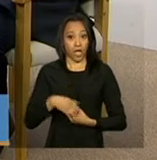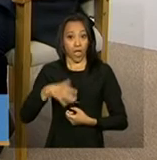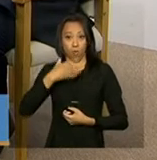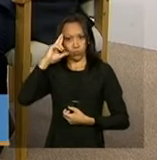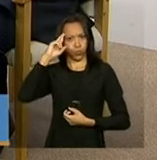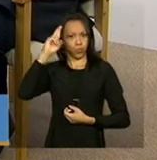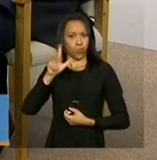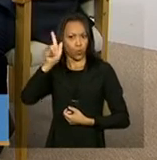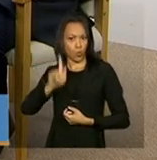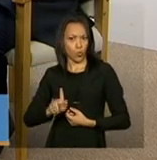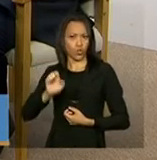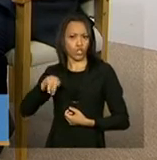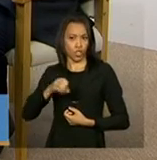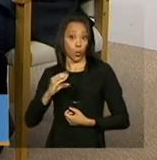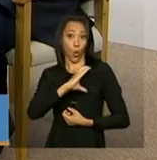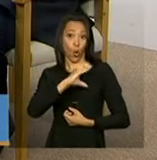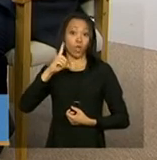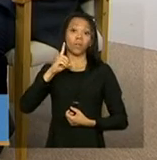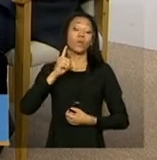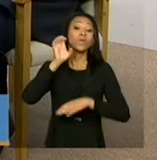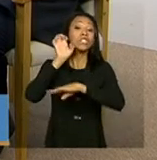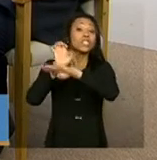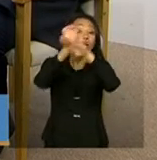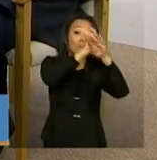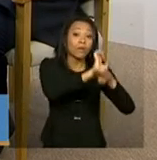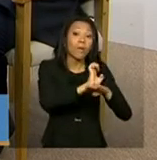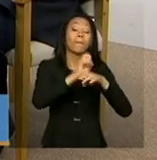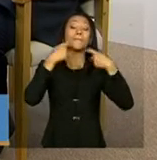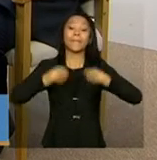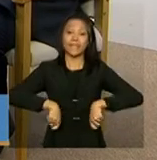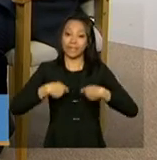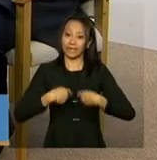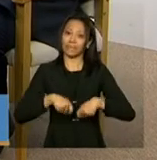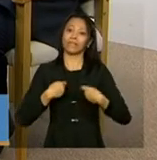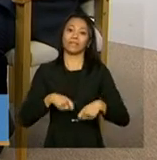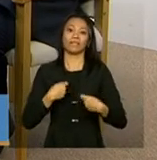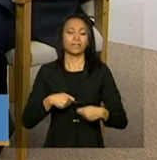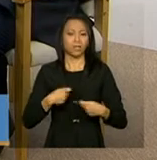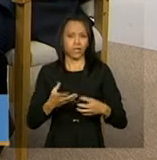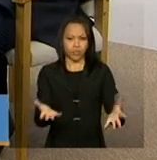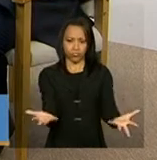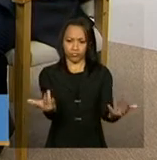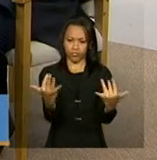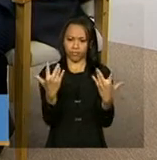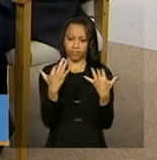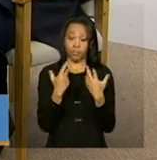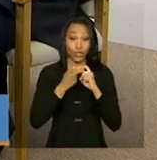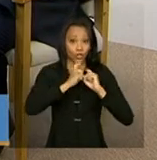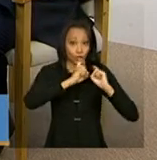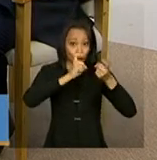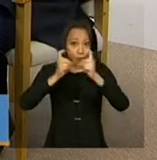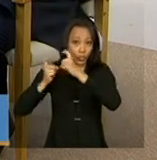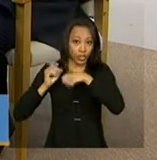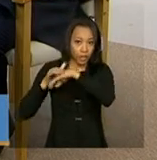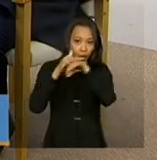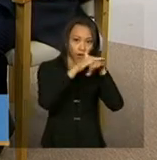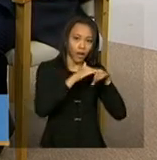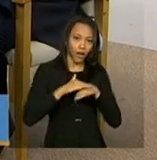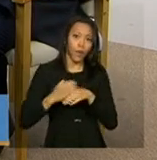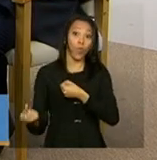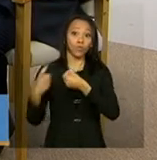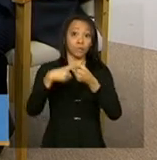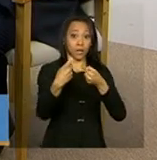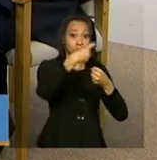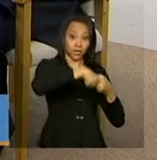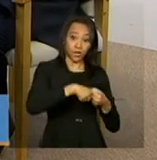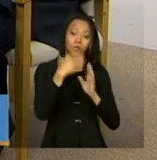programa Bolsa Família, o coordenador estadual, ele precisa discutir juntamente com os parceiros do